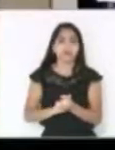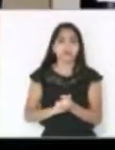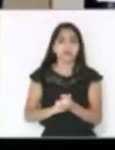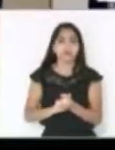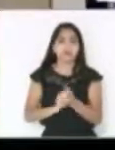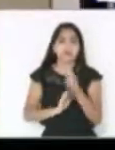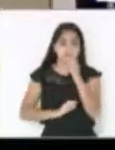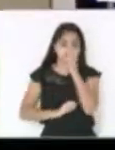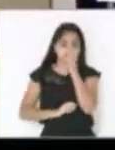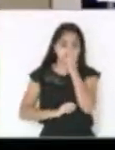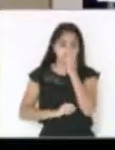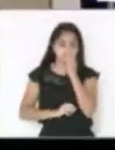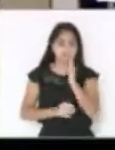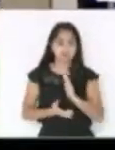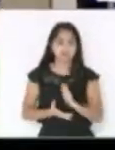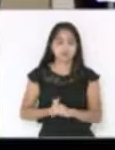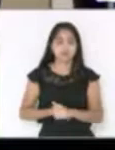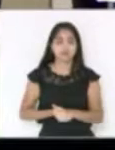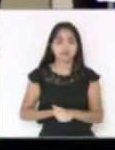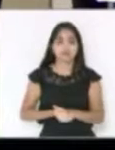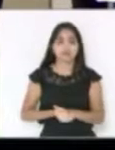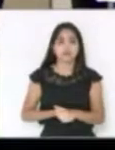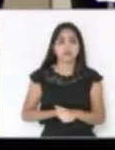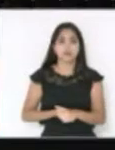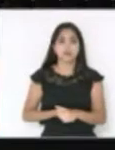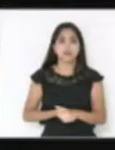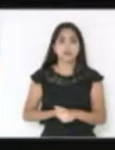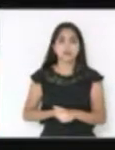Como vota o deputado Dué Guilherme?